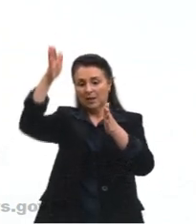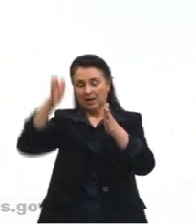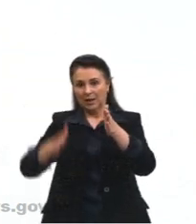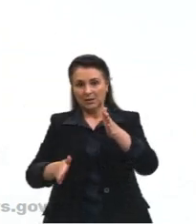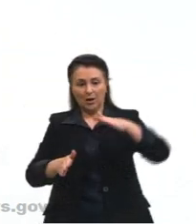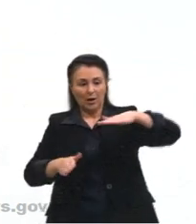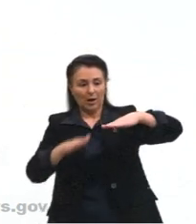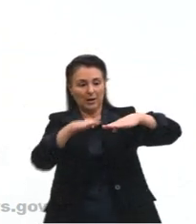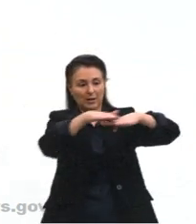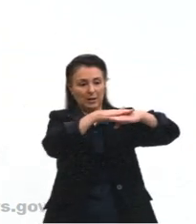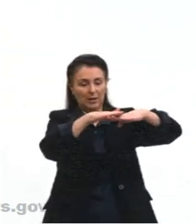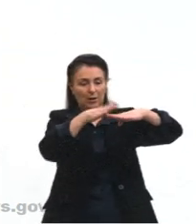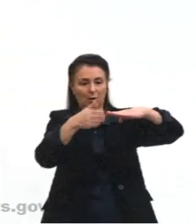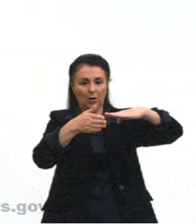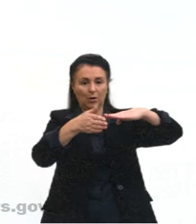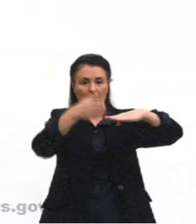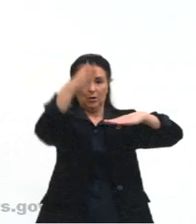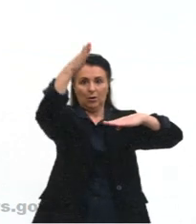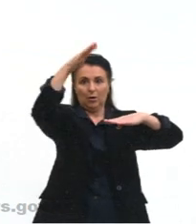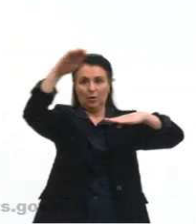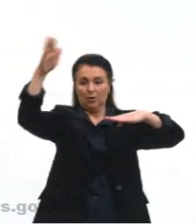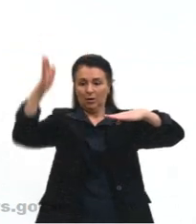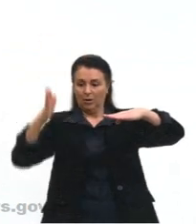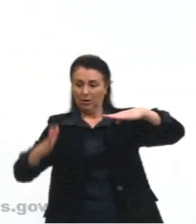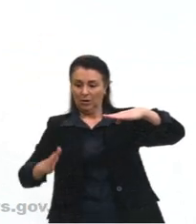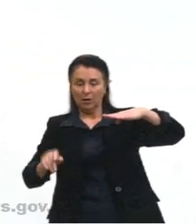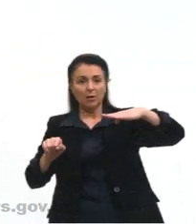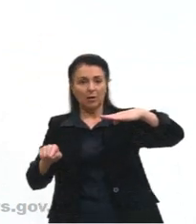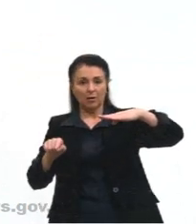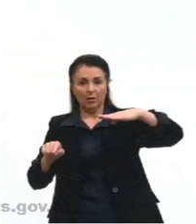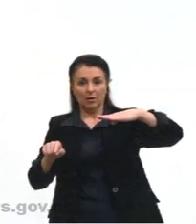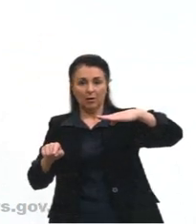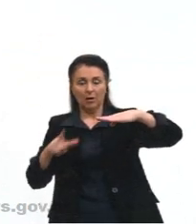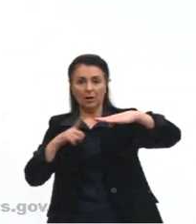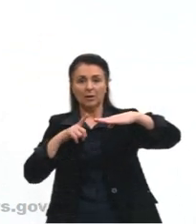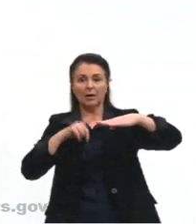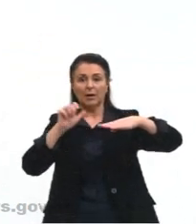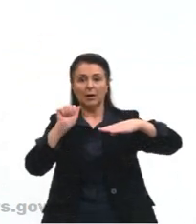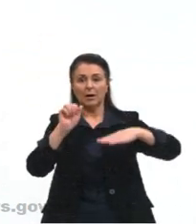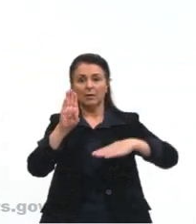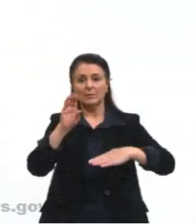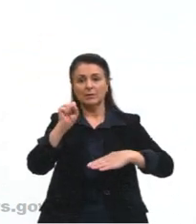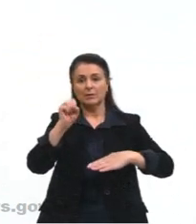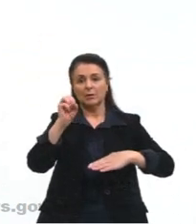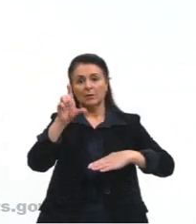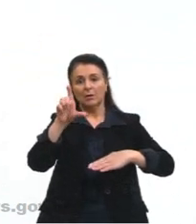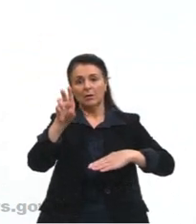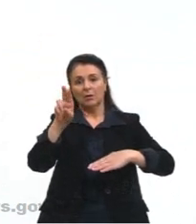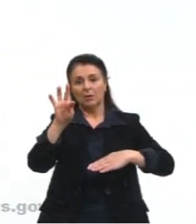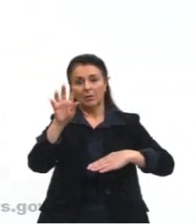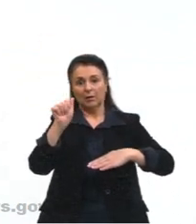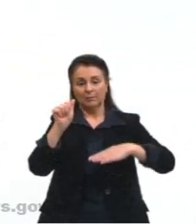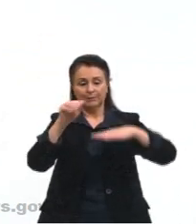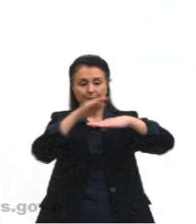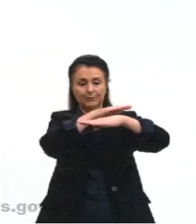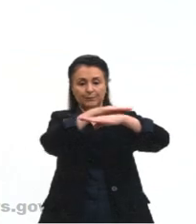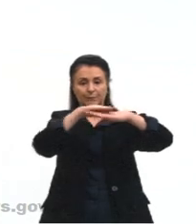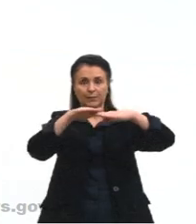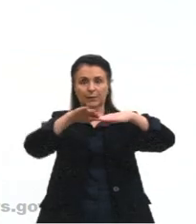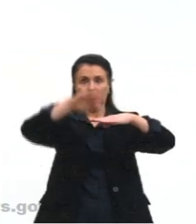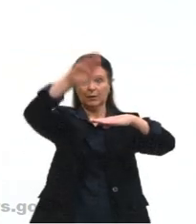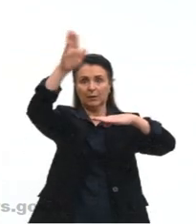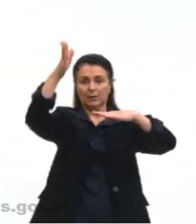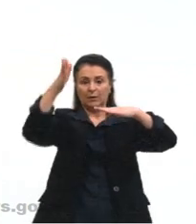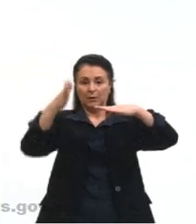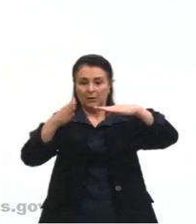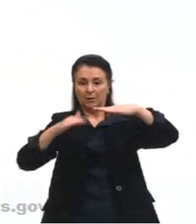depressão, ela vai ser dividida em dois, absoluta e relativa. A absoluta é aquela depressão que está abaixo do linho do mar, seria uma